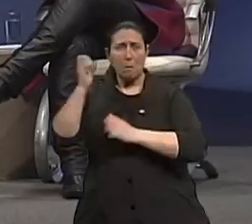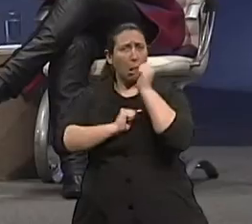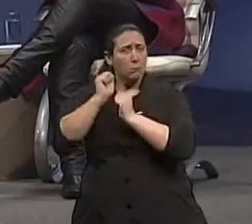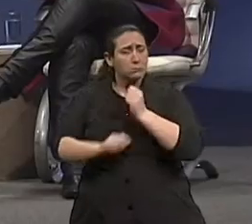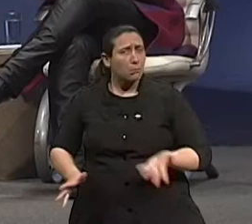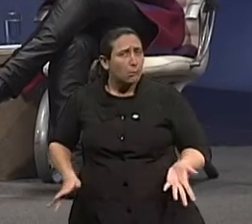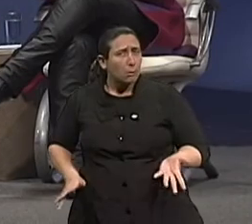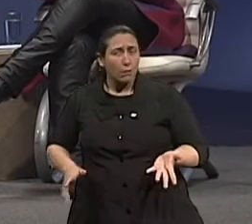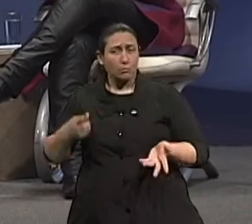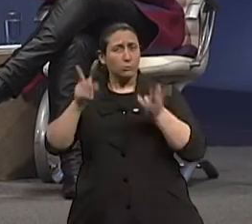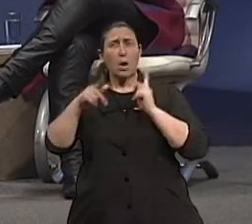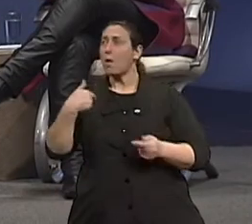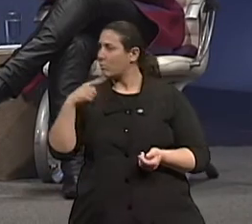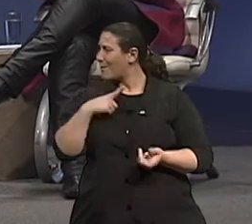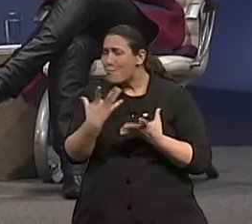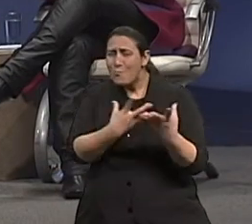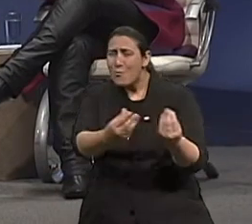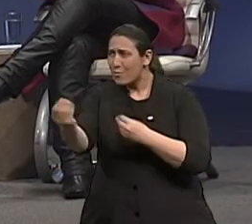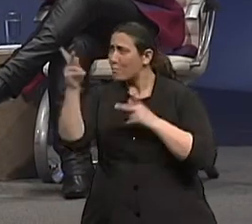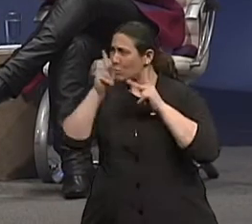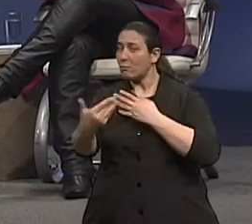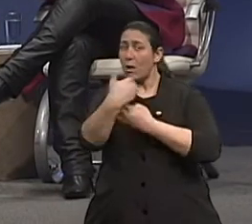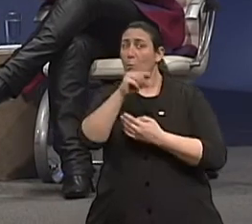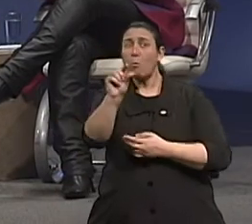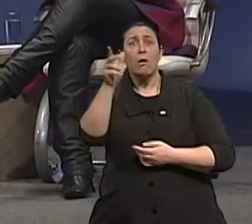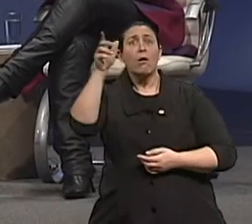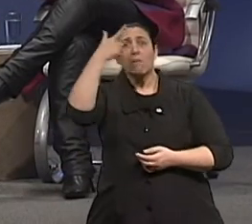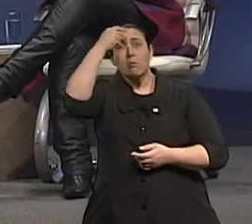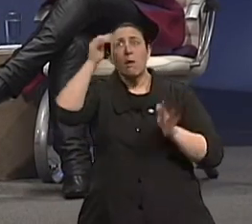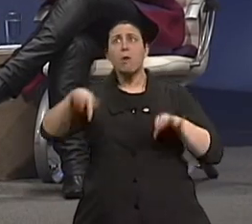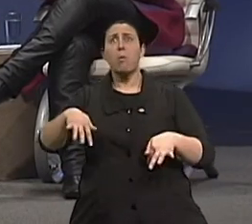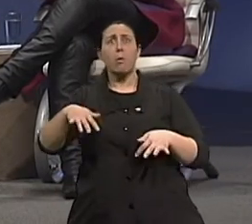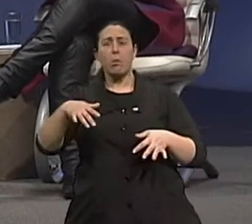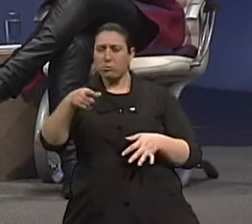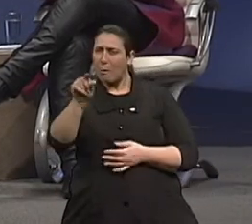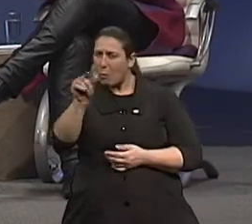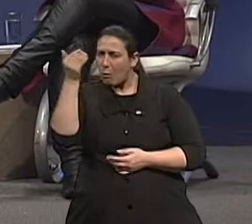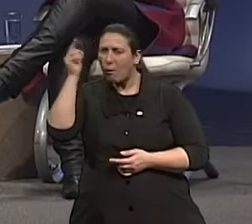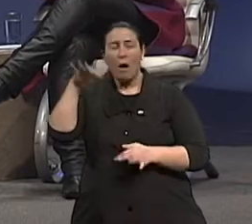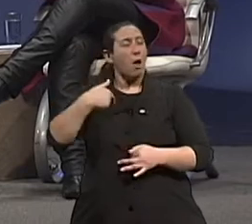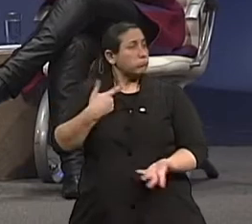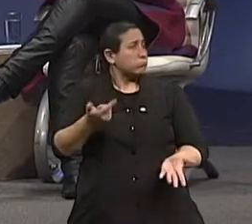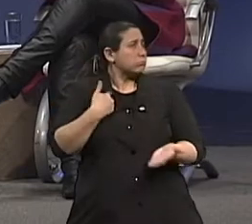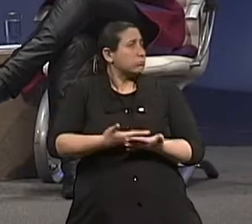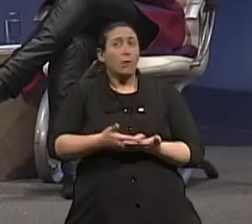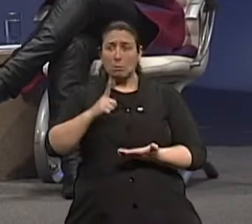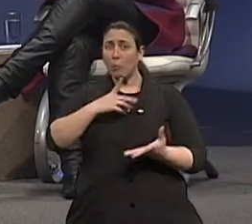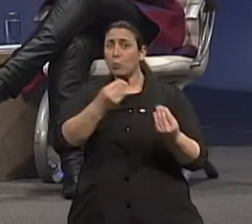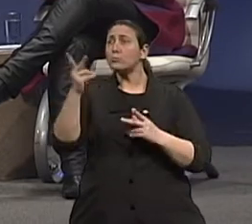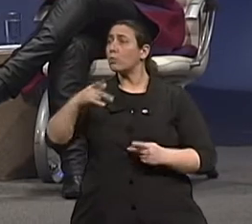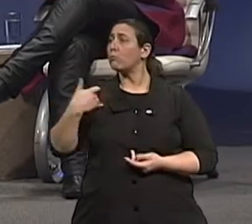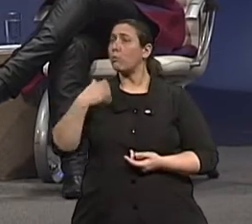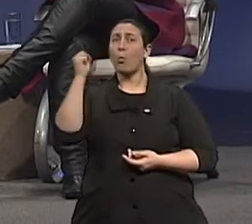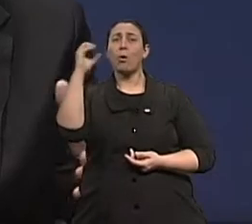marido, eu tenho vários pacientes terminando a graduação agora depois de 70 anos. Tenho gente fazendo graduação com 80 anos.